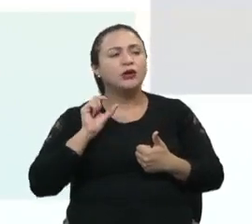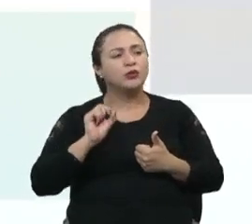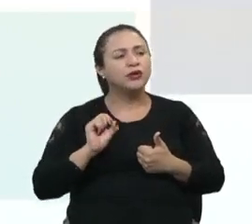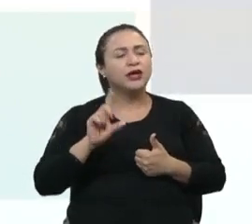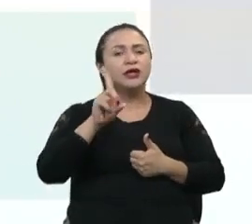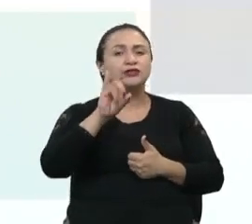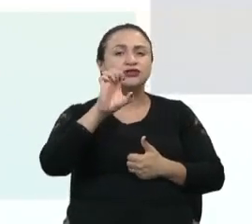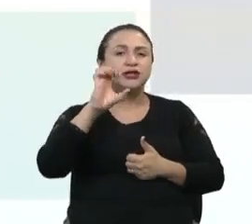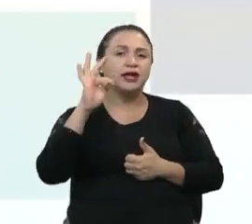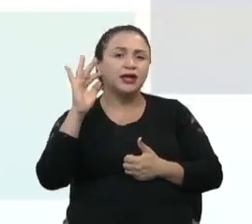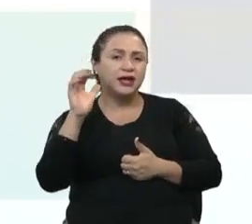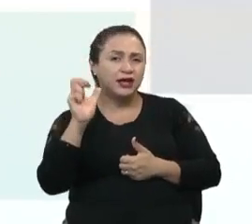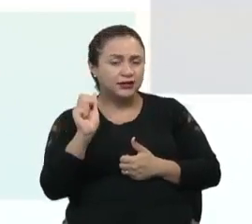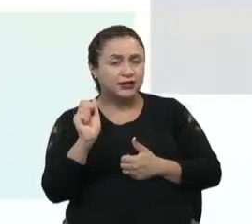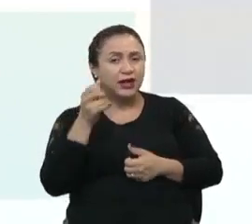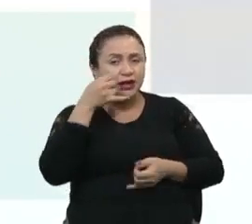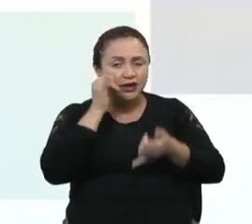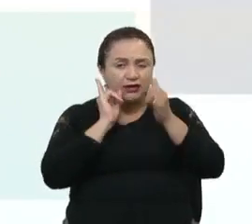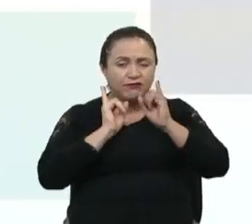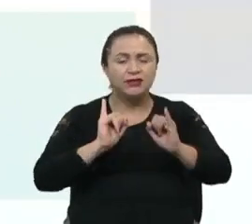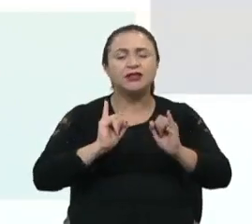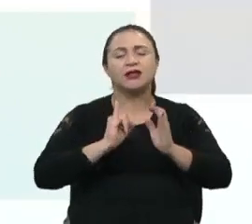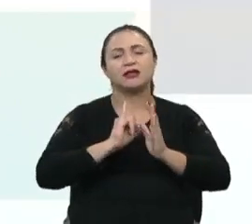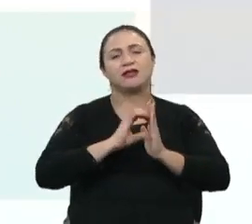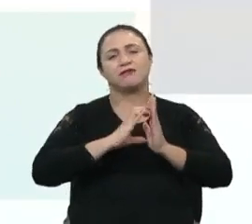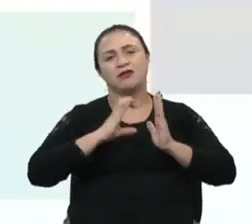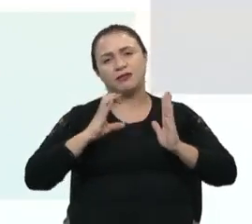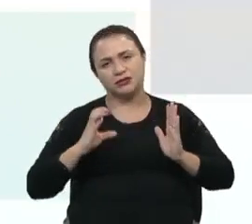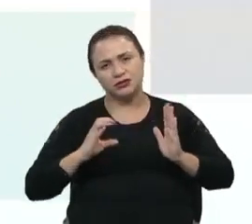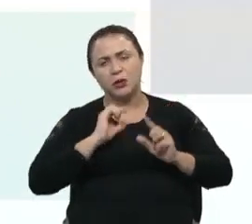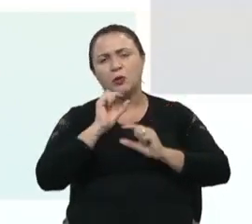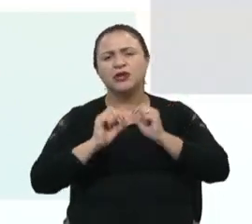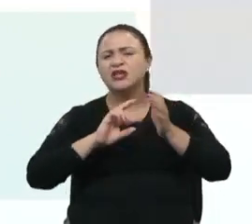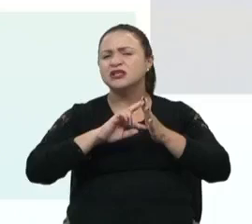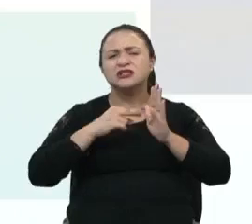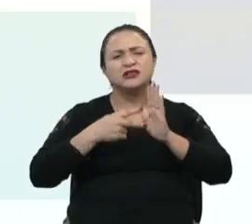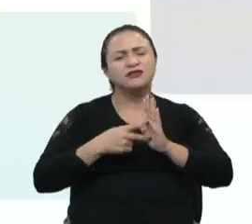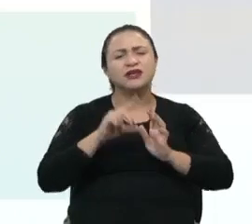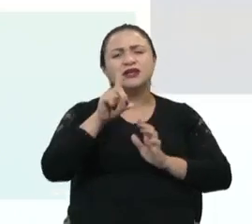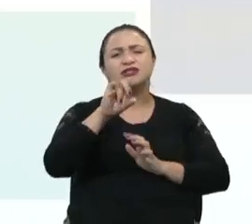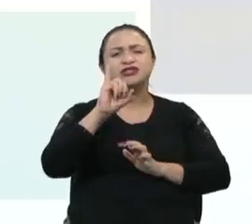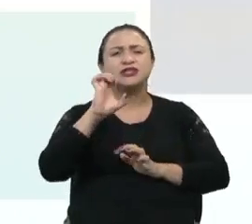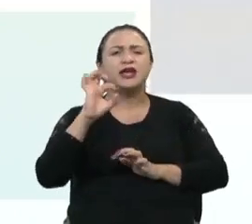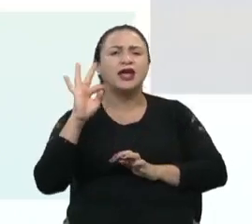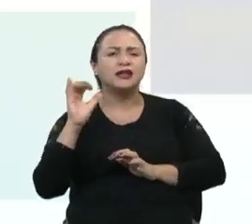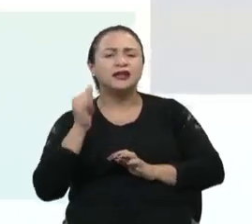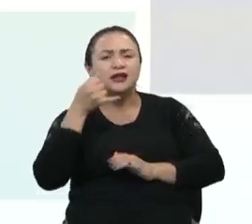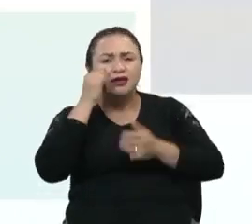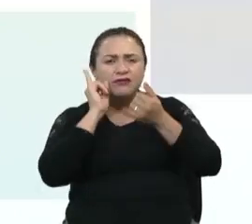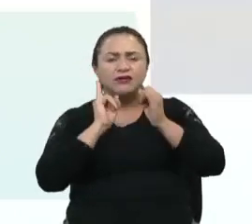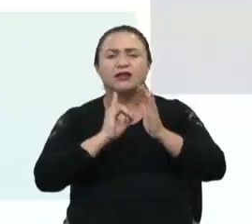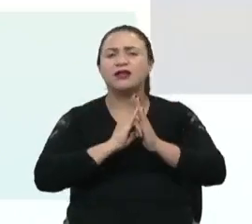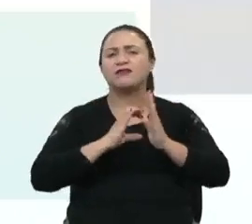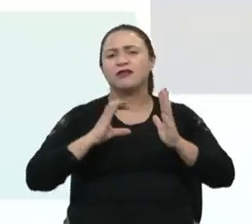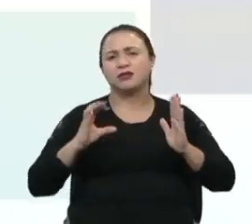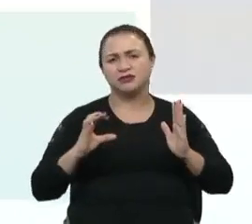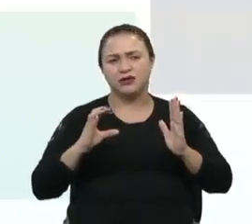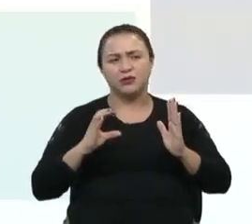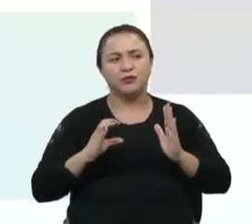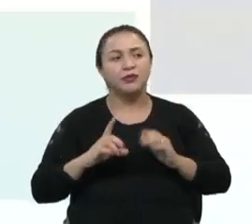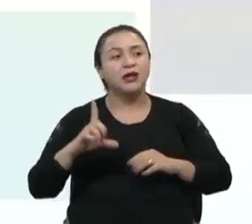dieta anti-inflamatória. Então, o que seria essa dieta anti-inflamatória? Com